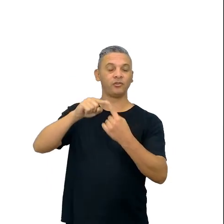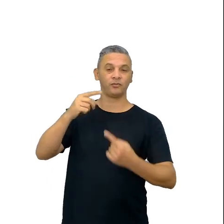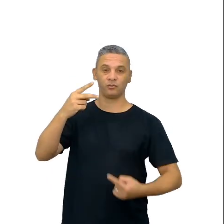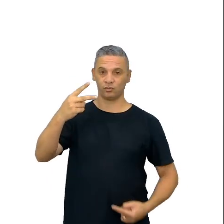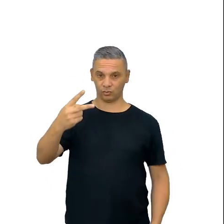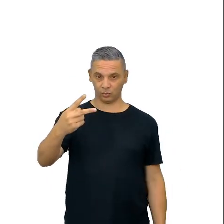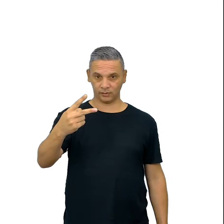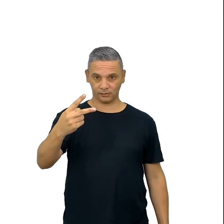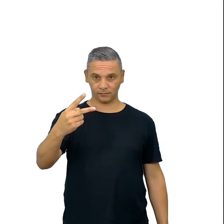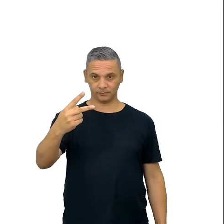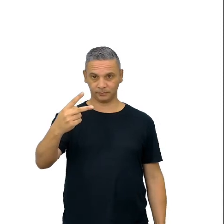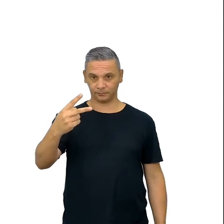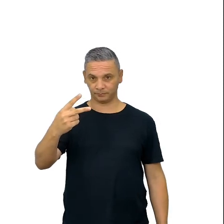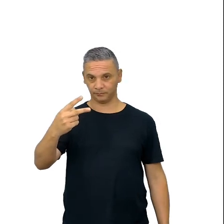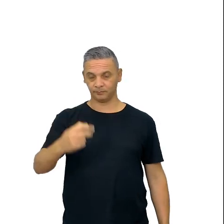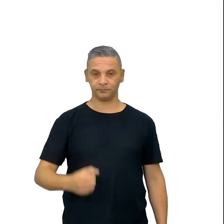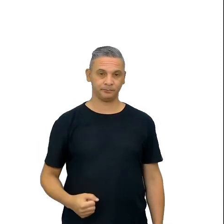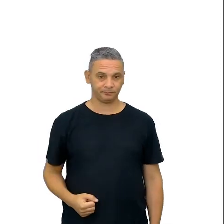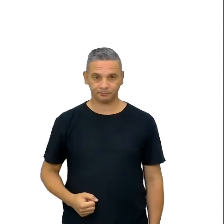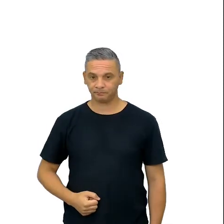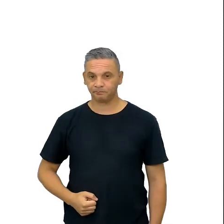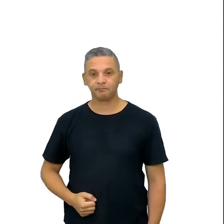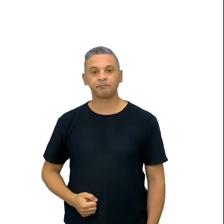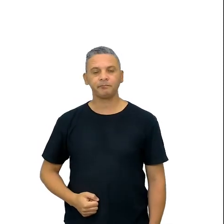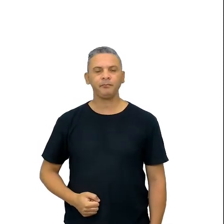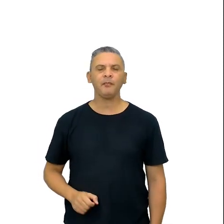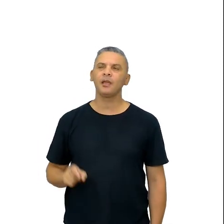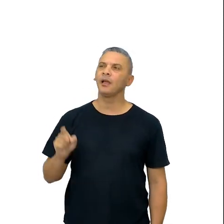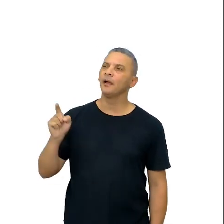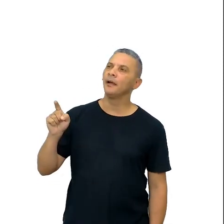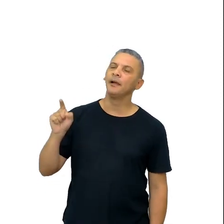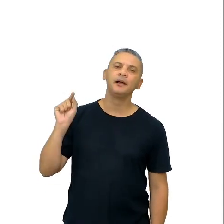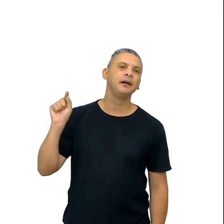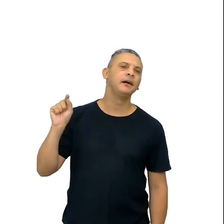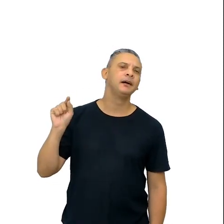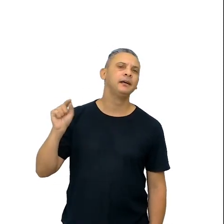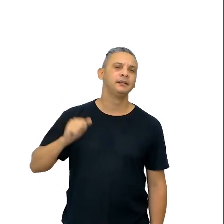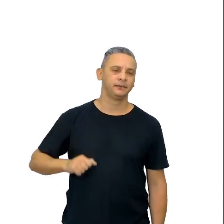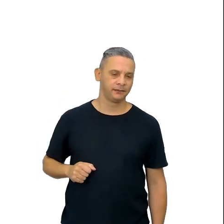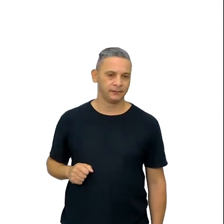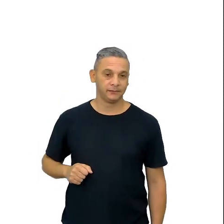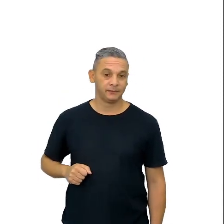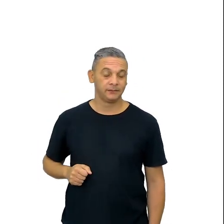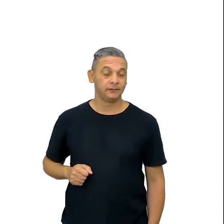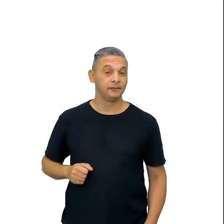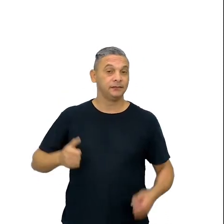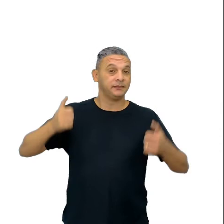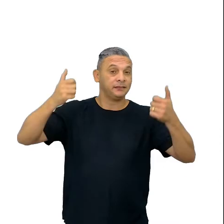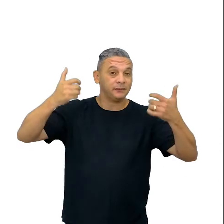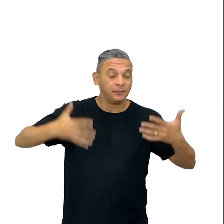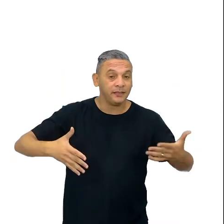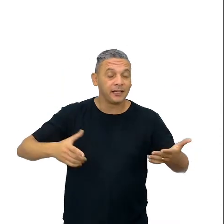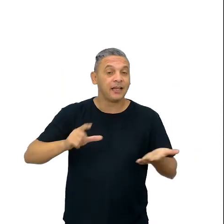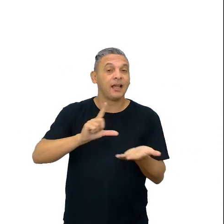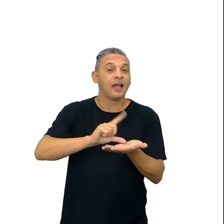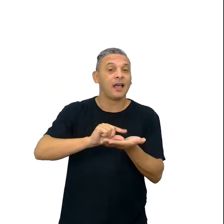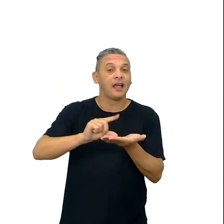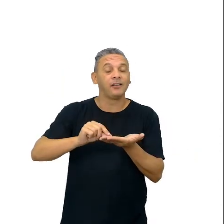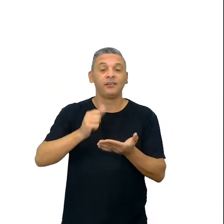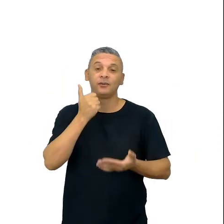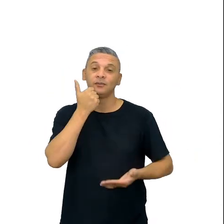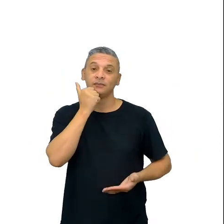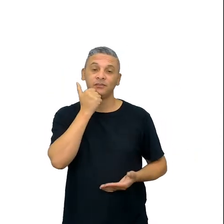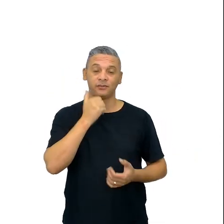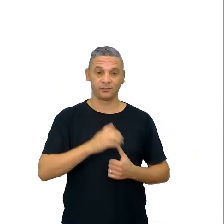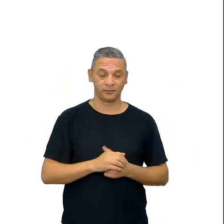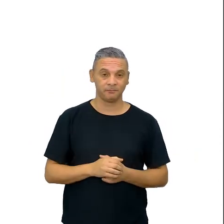específico 2. No nosso objetivo específico 2, a gente vai falar um pouquinho sobre artigo científico.